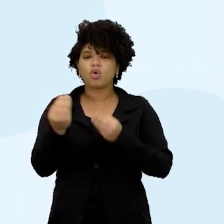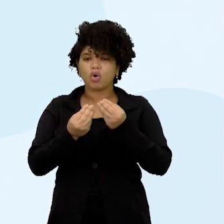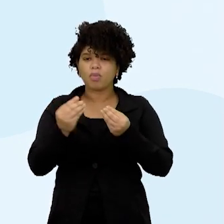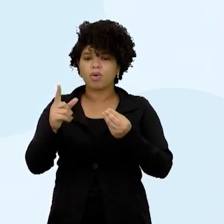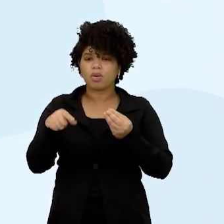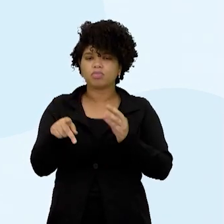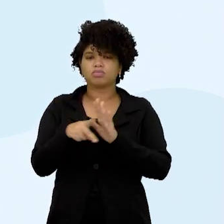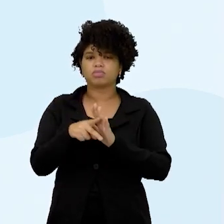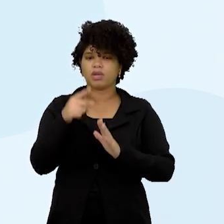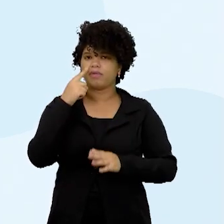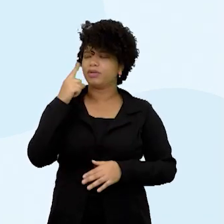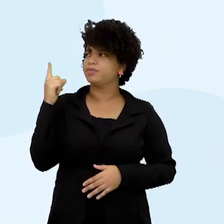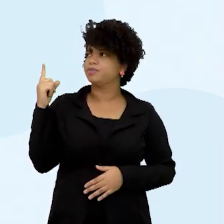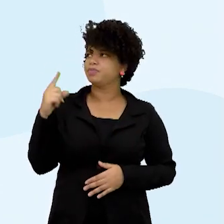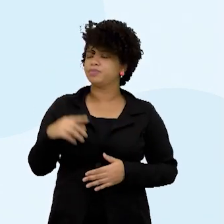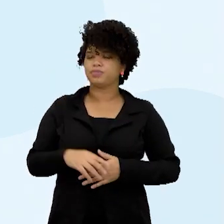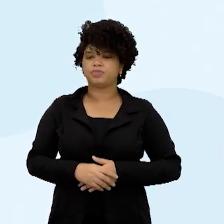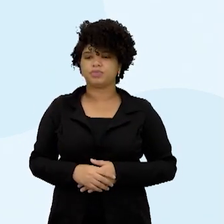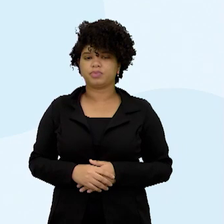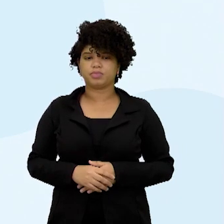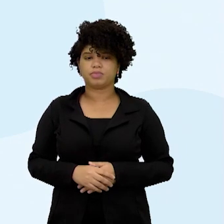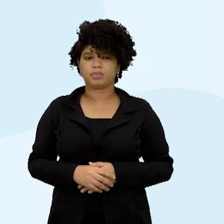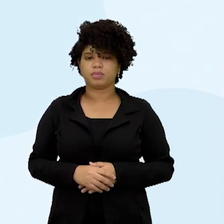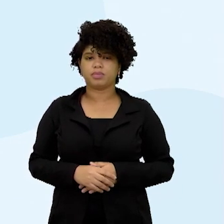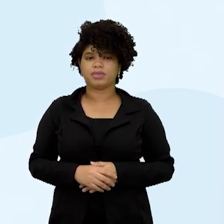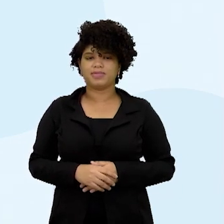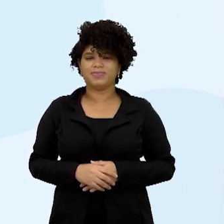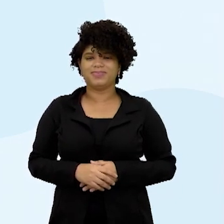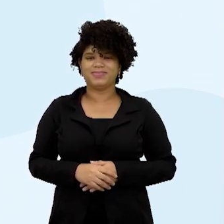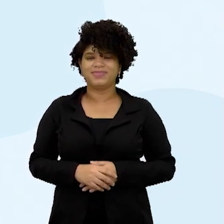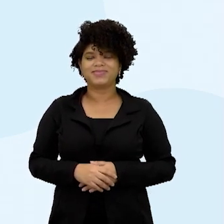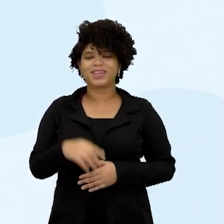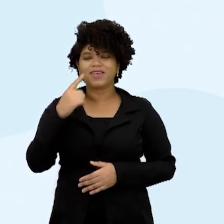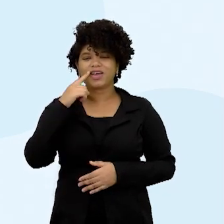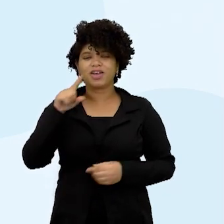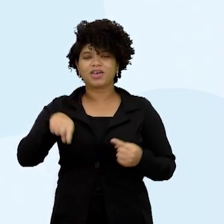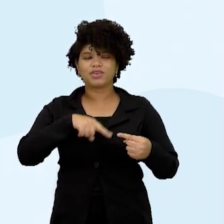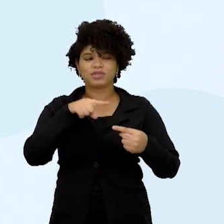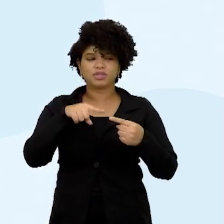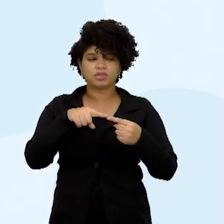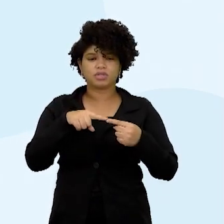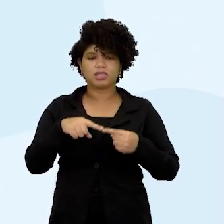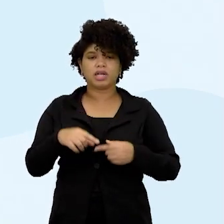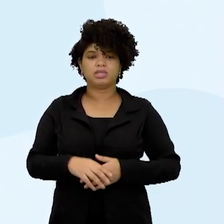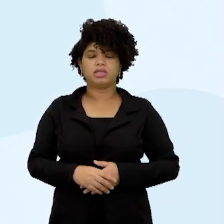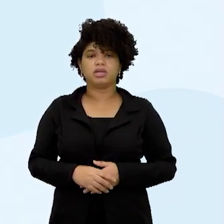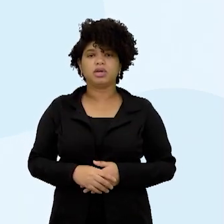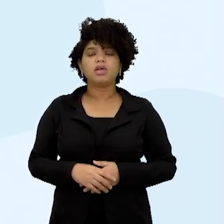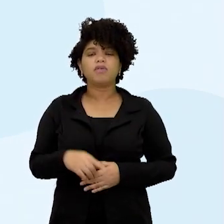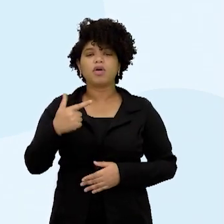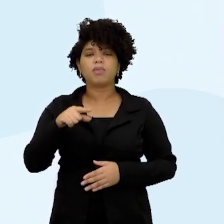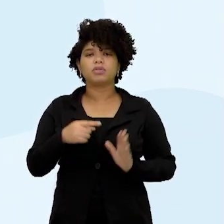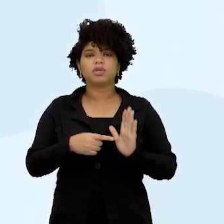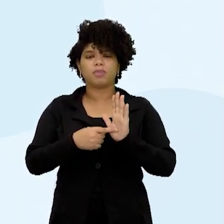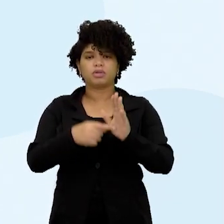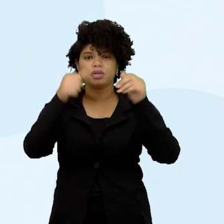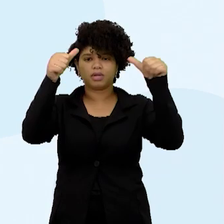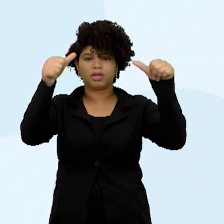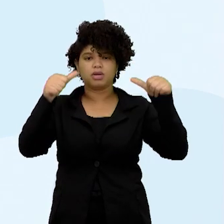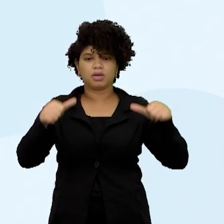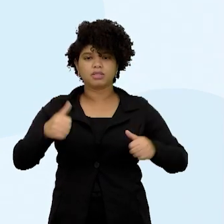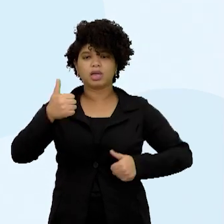lá. Muito bem, olha lá, tu conseguindo. Beleza, hein? Eita, nós, vamos ver se vai dar certo. Apresentar uma exposição